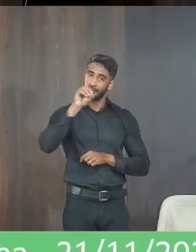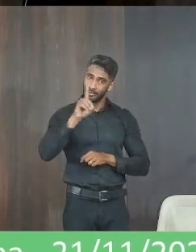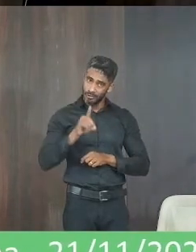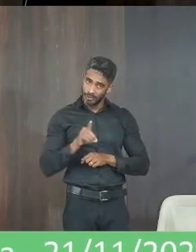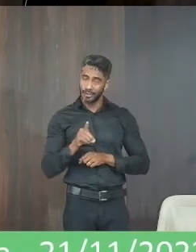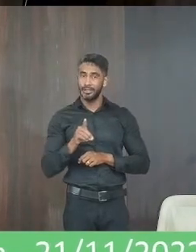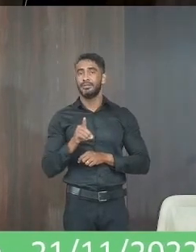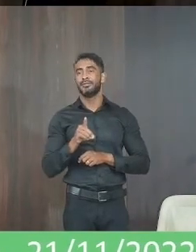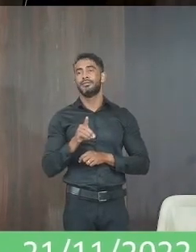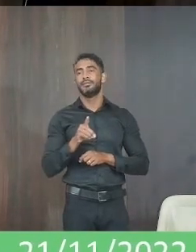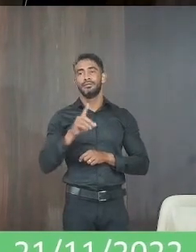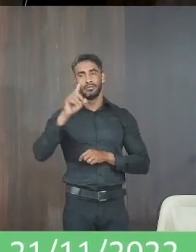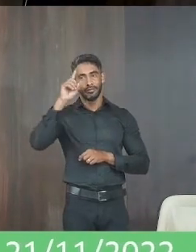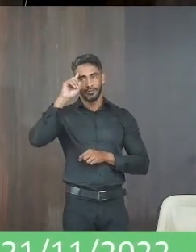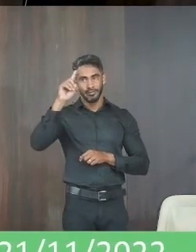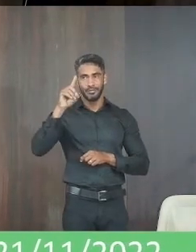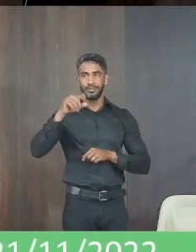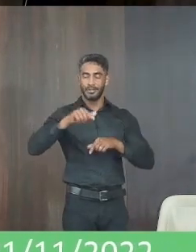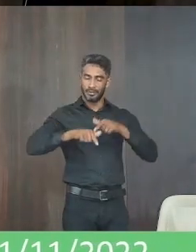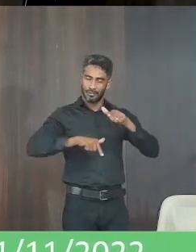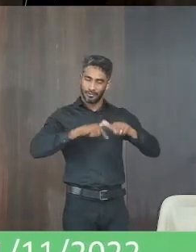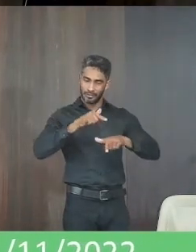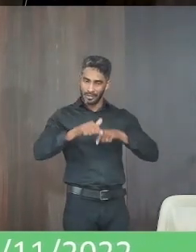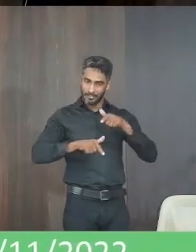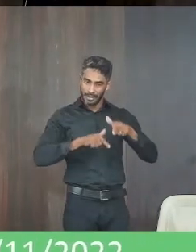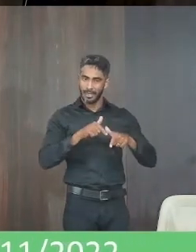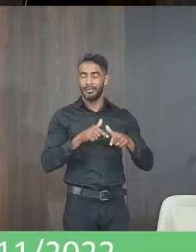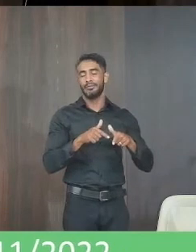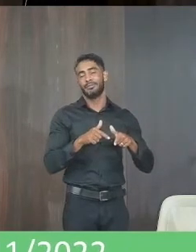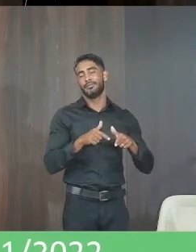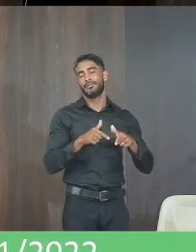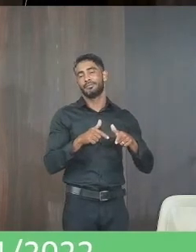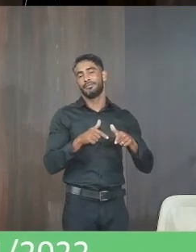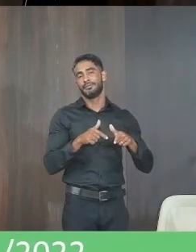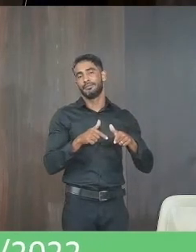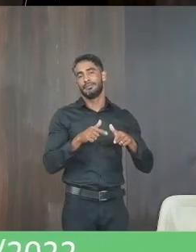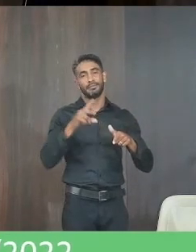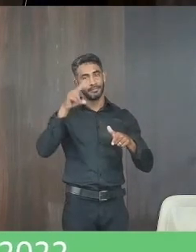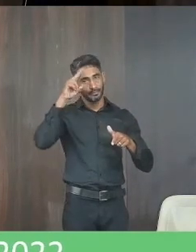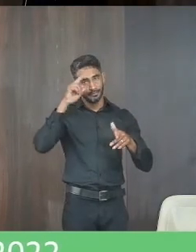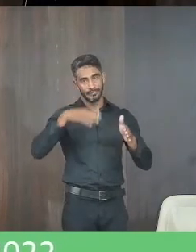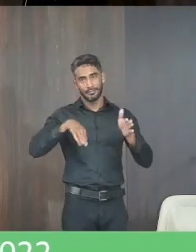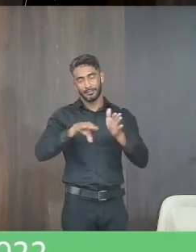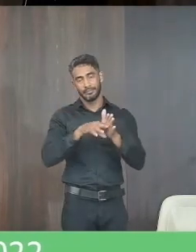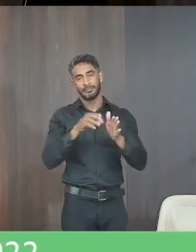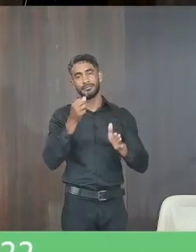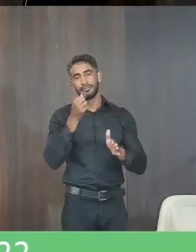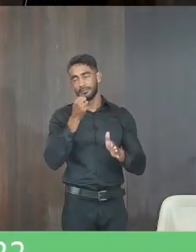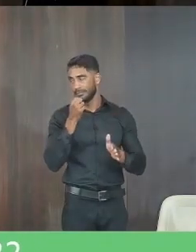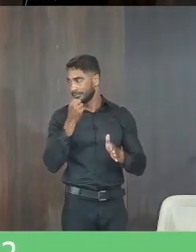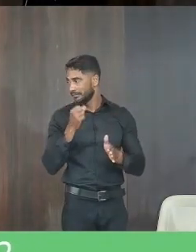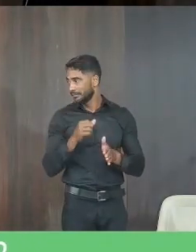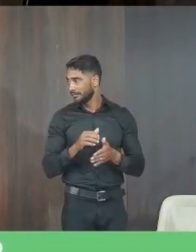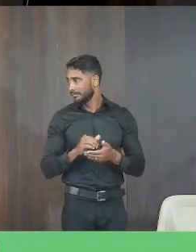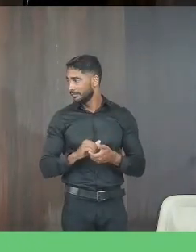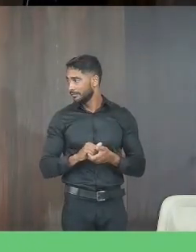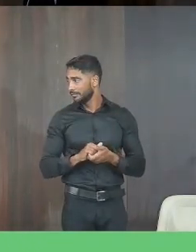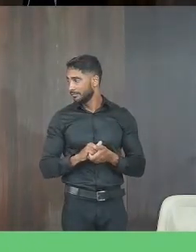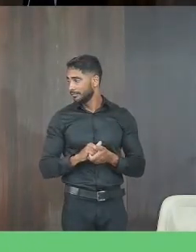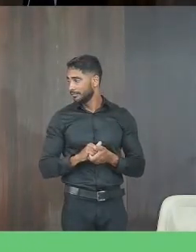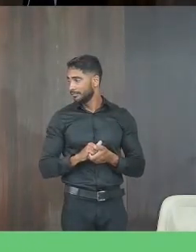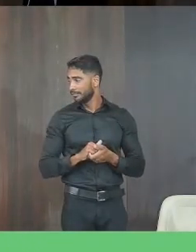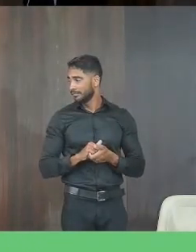caindo em um dia que não seja útil de segunda a sexta entrei com esse